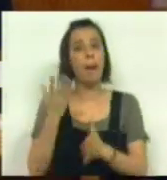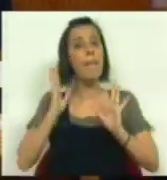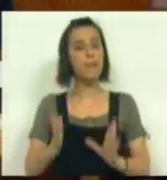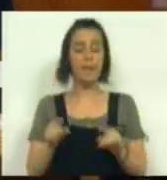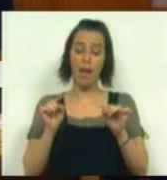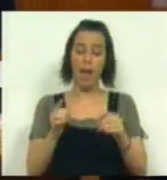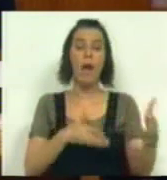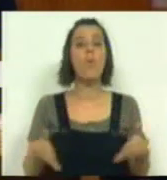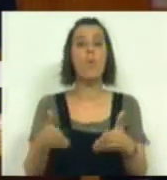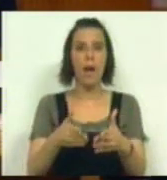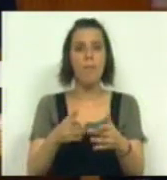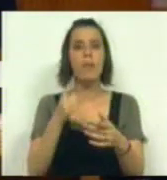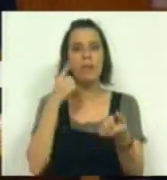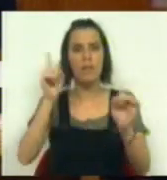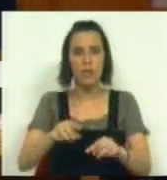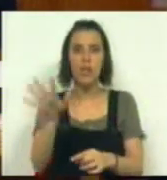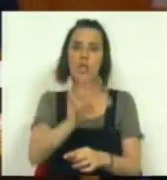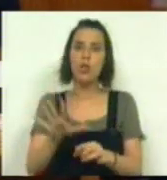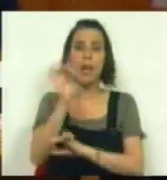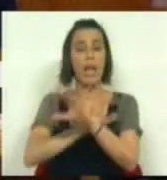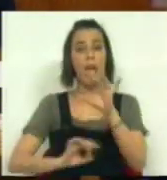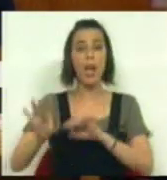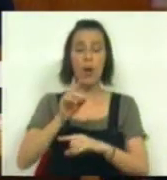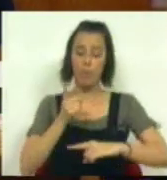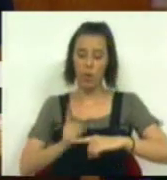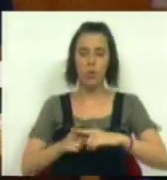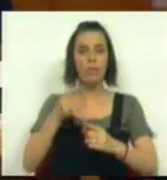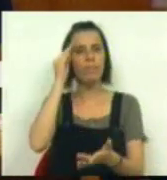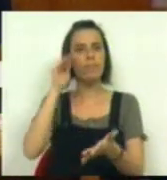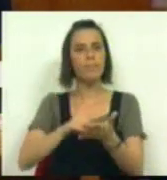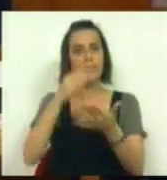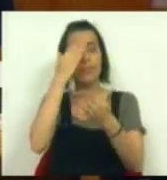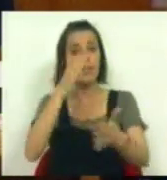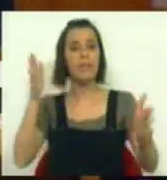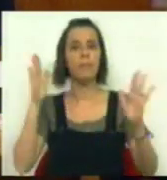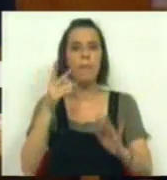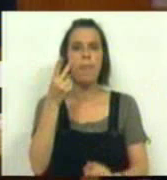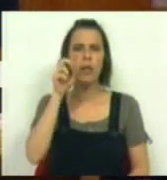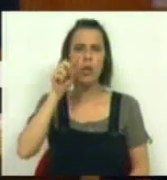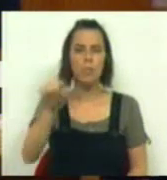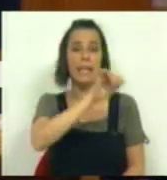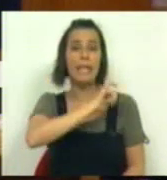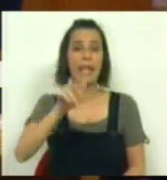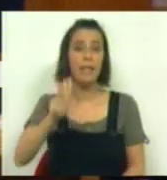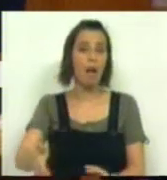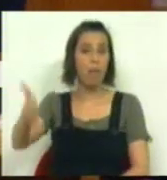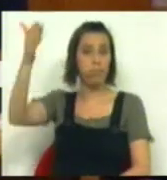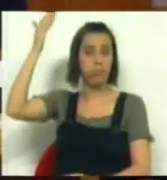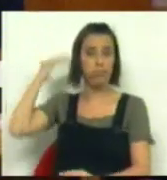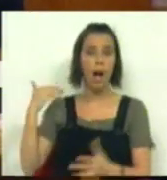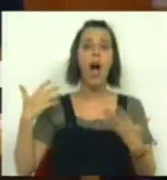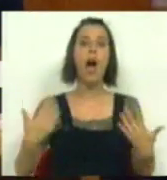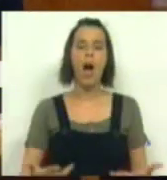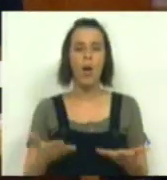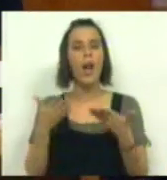É esse o caminho da refundação da Zona Euro. Os gregos inventaram a democracia há 2.500 anos. Agora